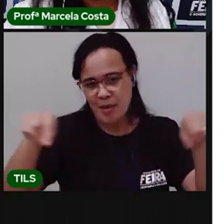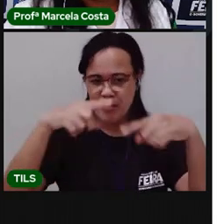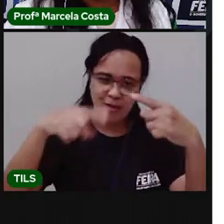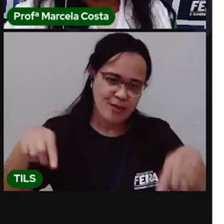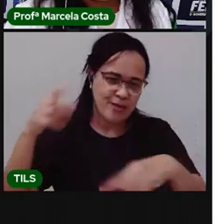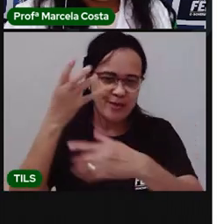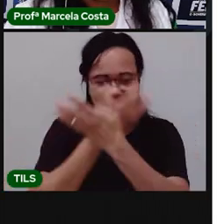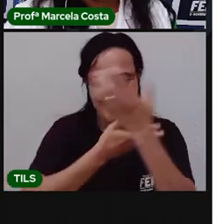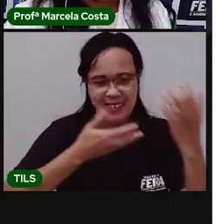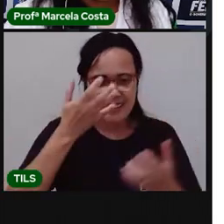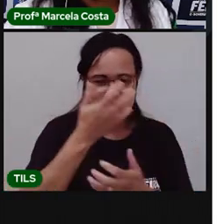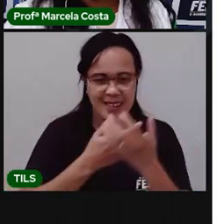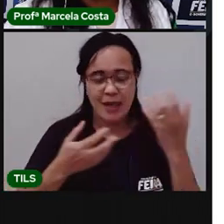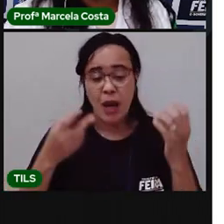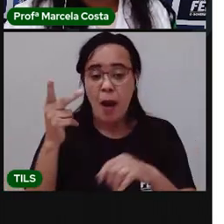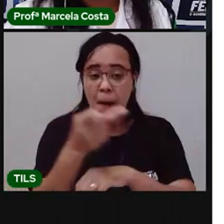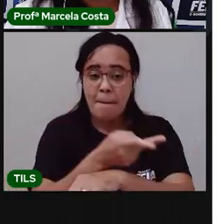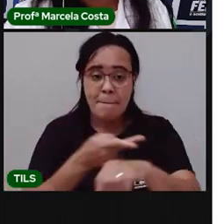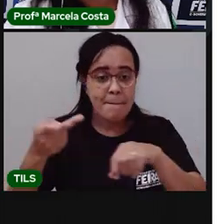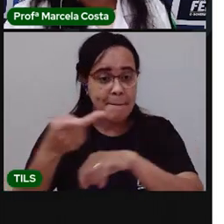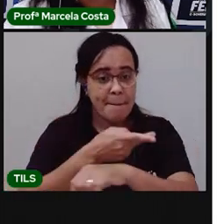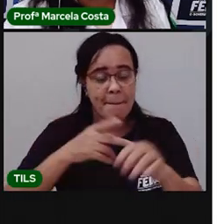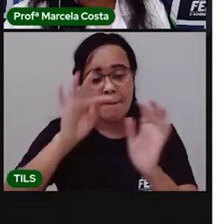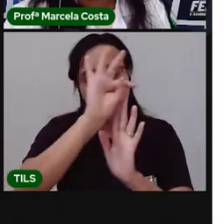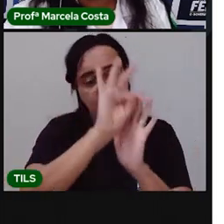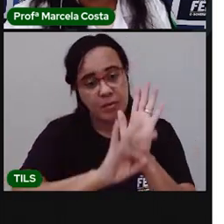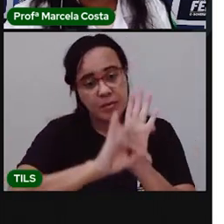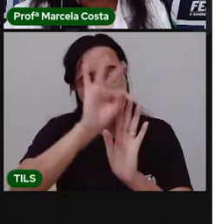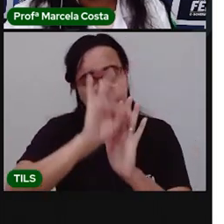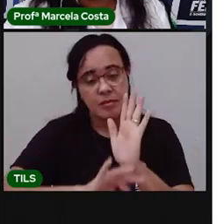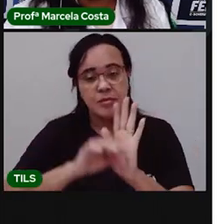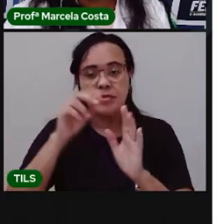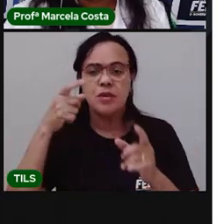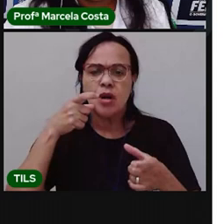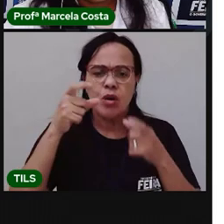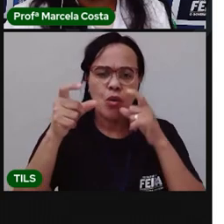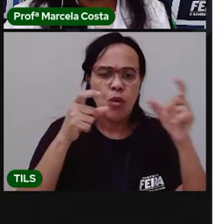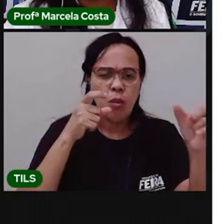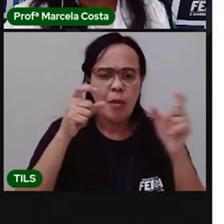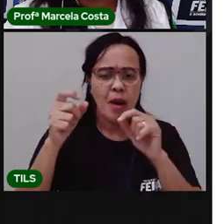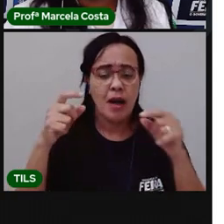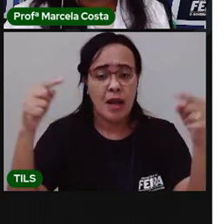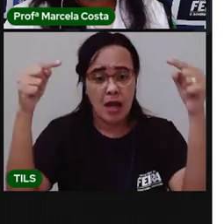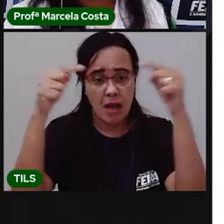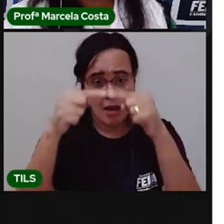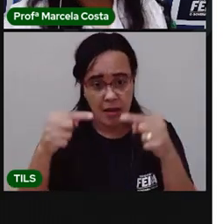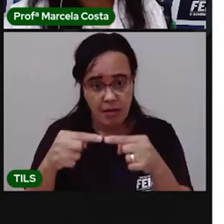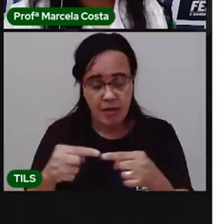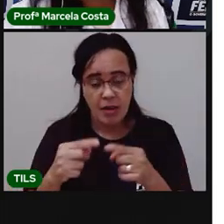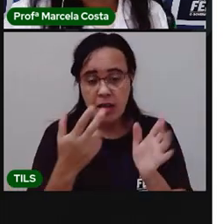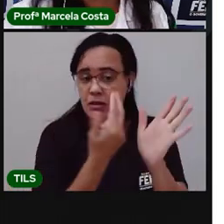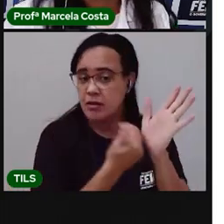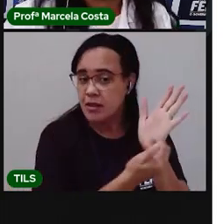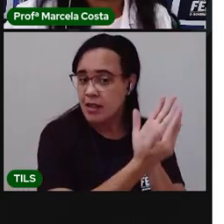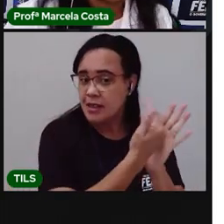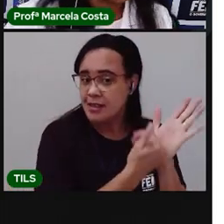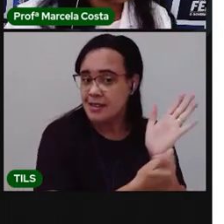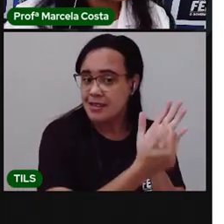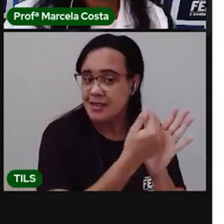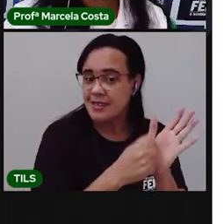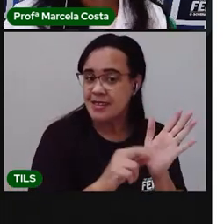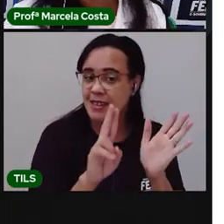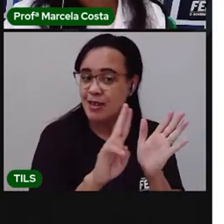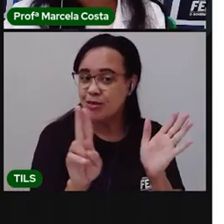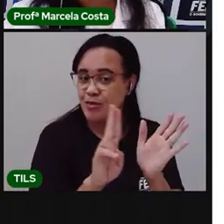Procure no texto o nome das figuras e escreva ao lado. Vamos ver o